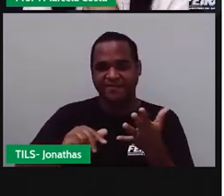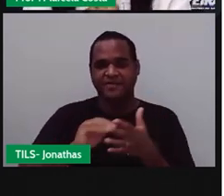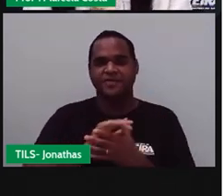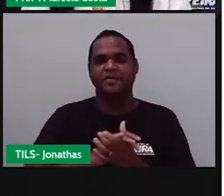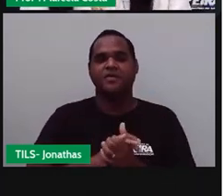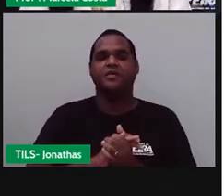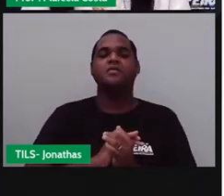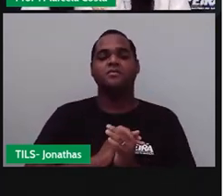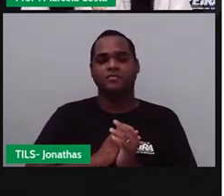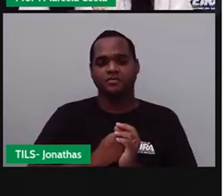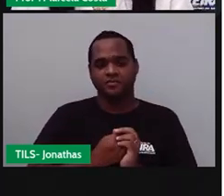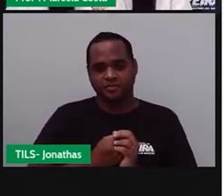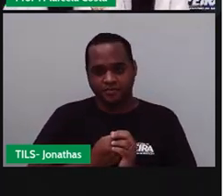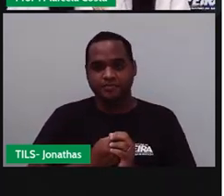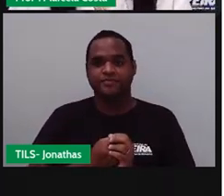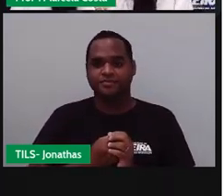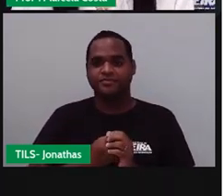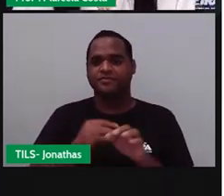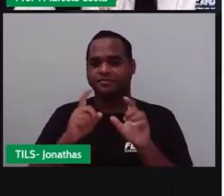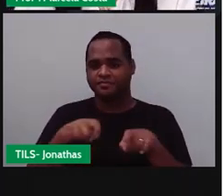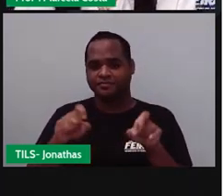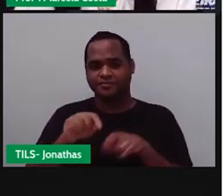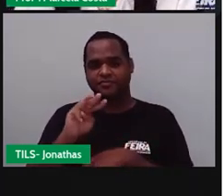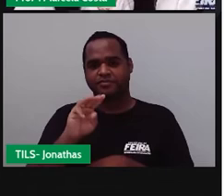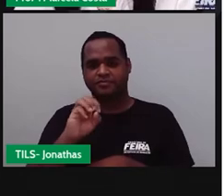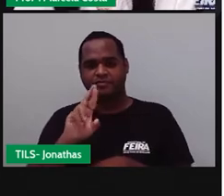Ele tá disponível no site World Vault.